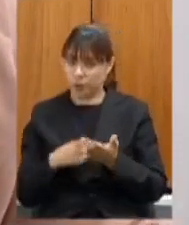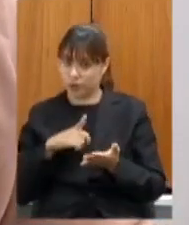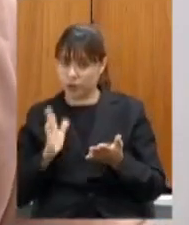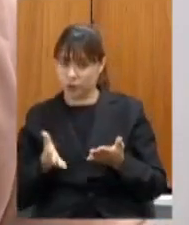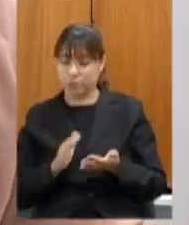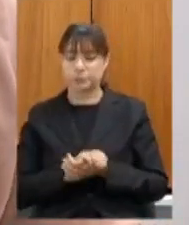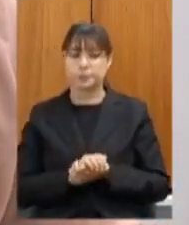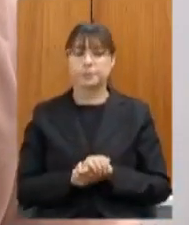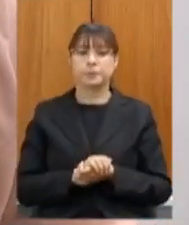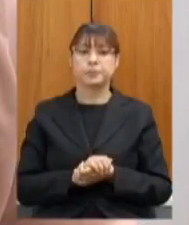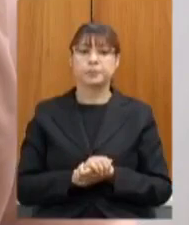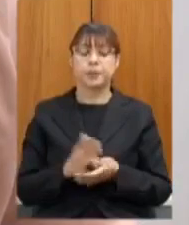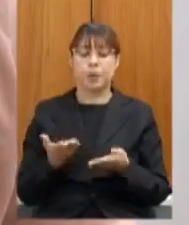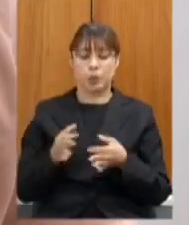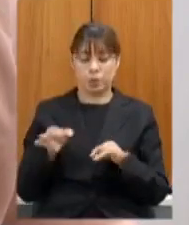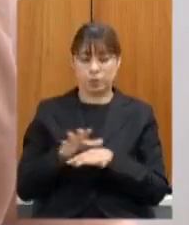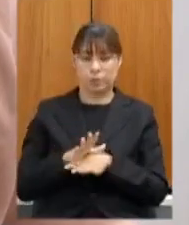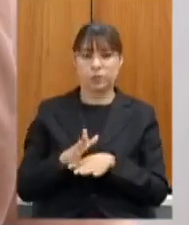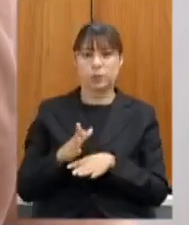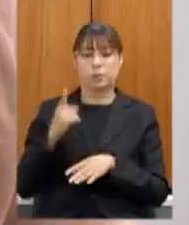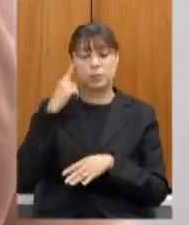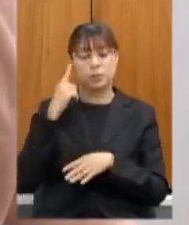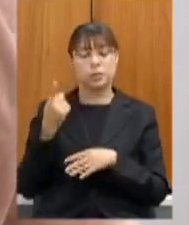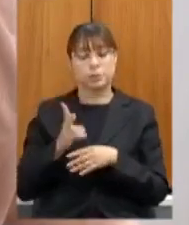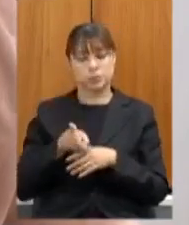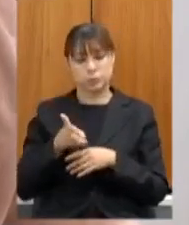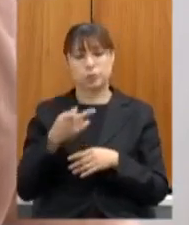retomando o debate em relação à pandemia